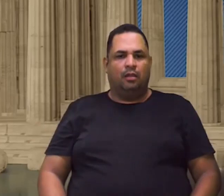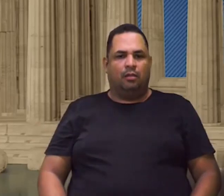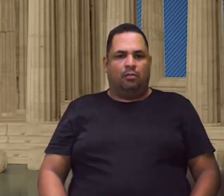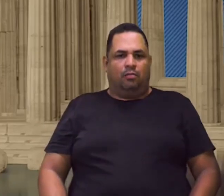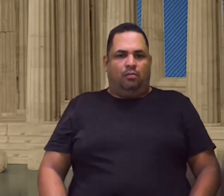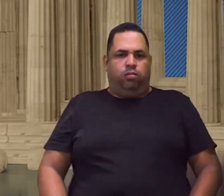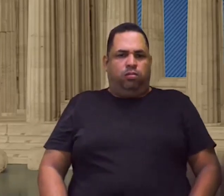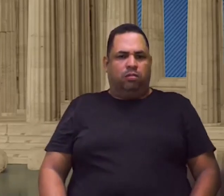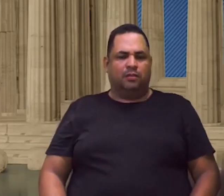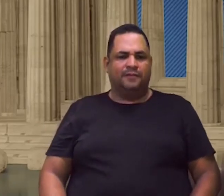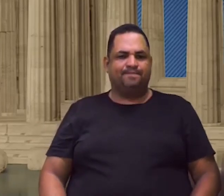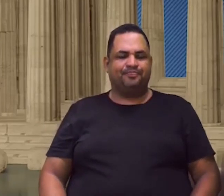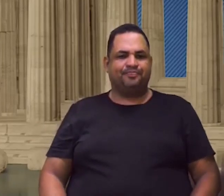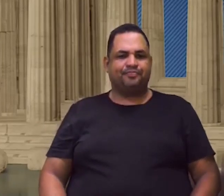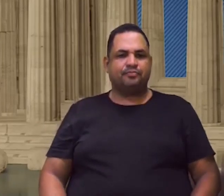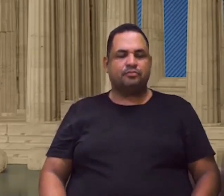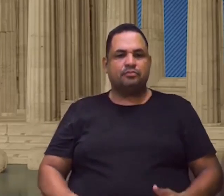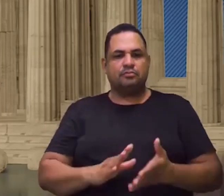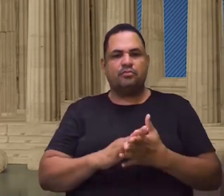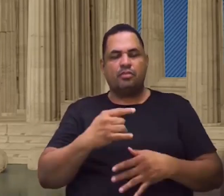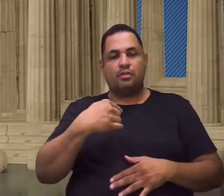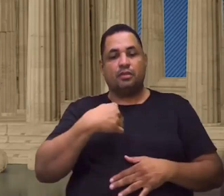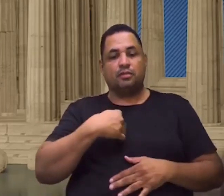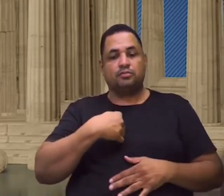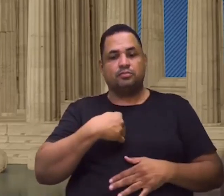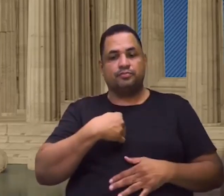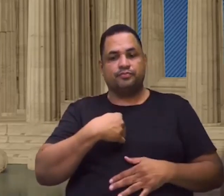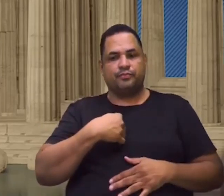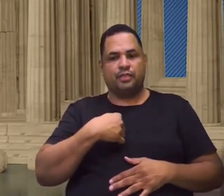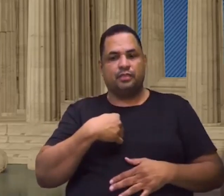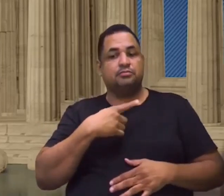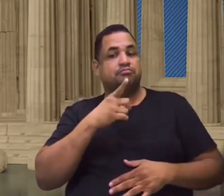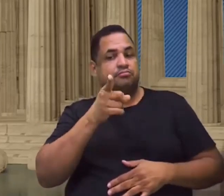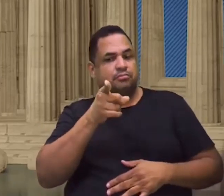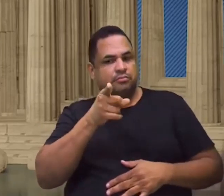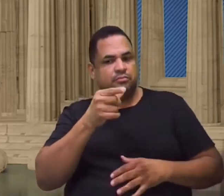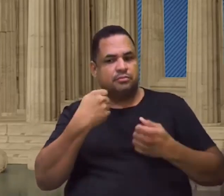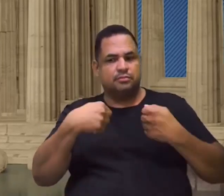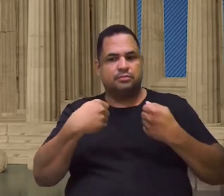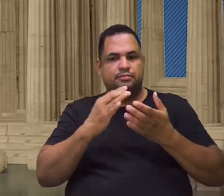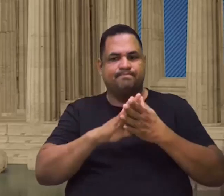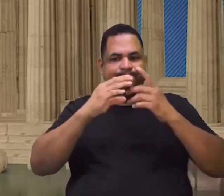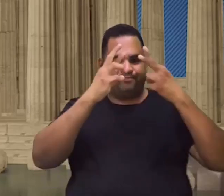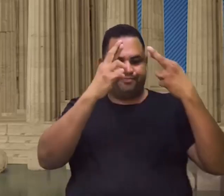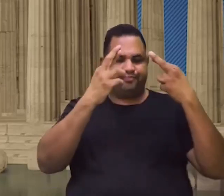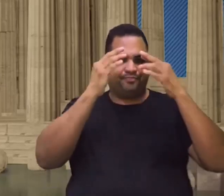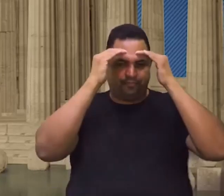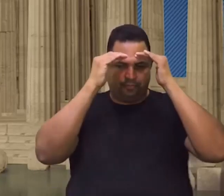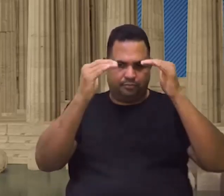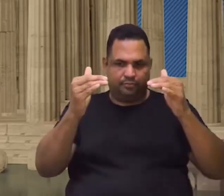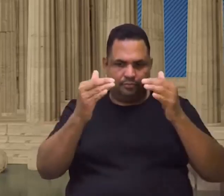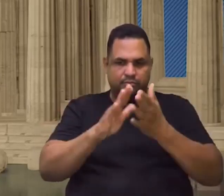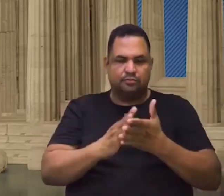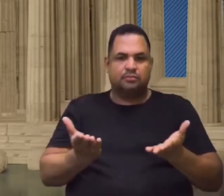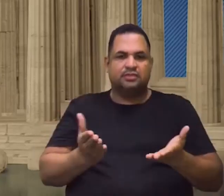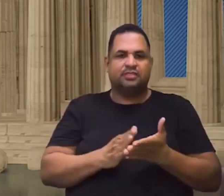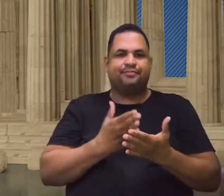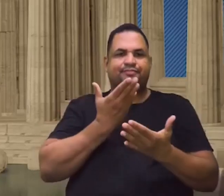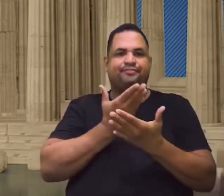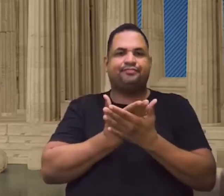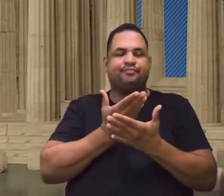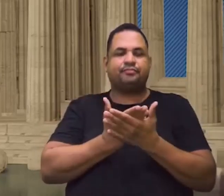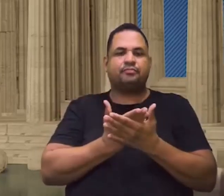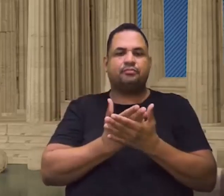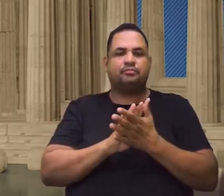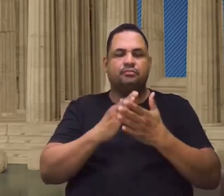subjetivo e para o outro. Tem que alargar isso dentro da sociedade. Então, essa foi a nossa aula. E